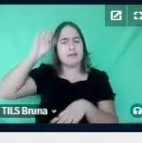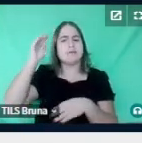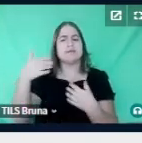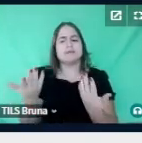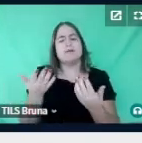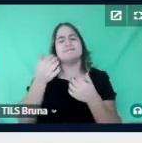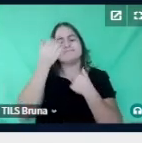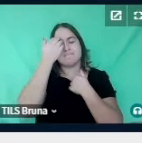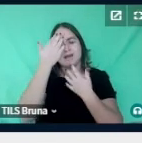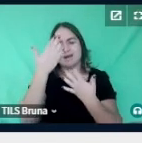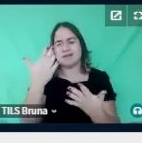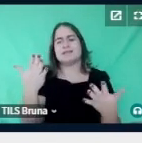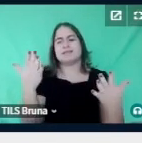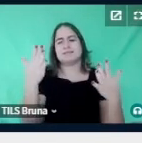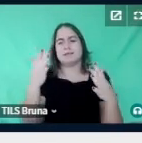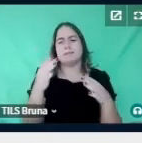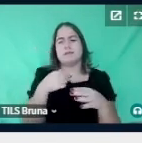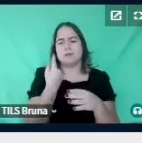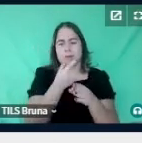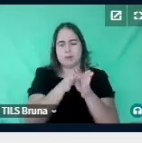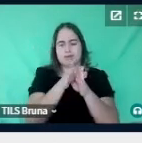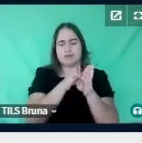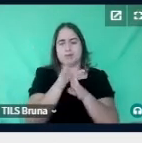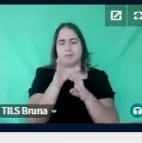agradecimento, também, como orientadora do trabalho.